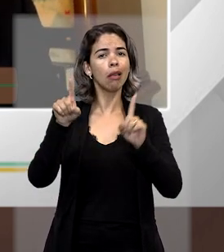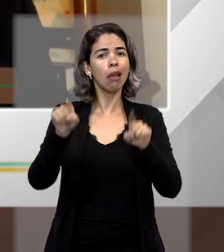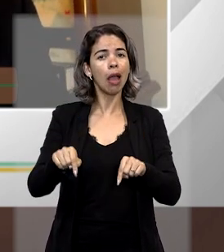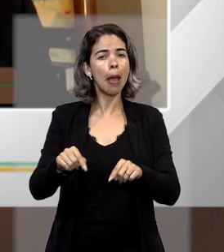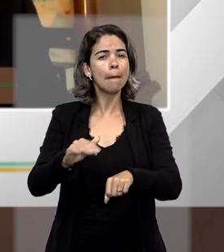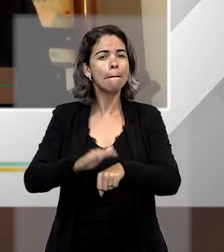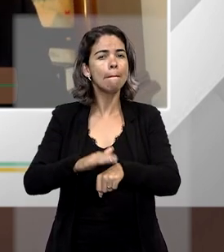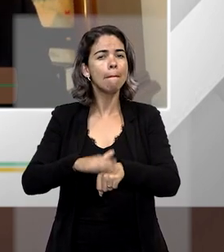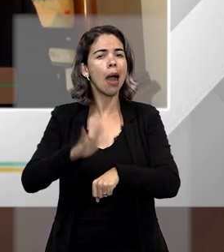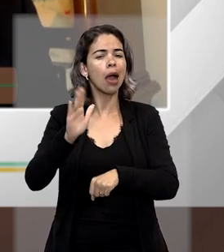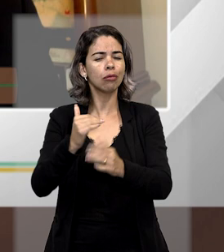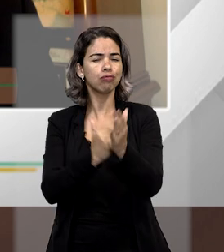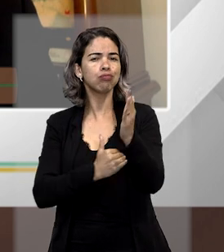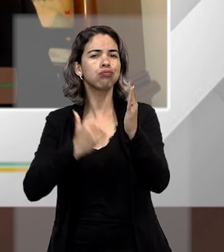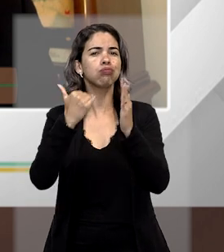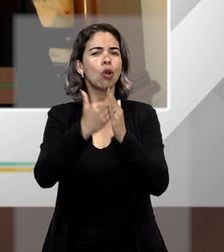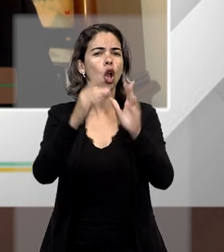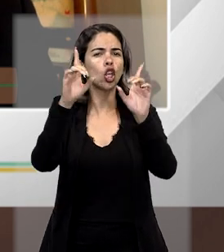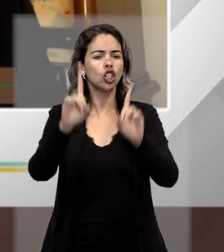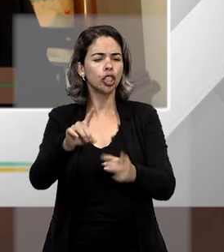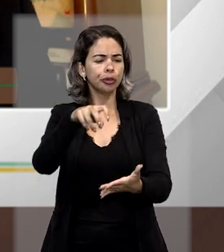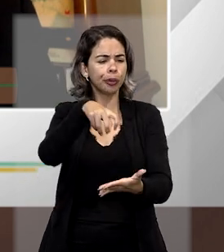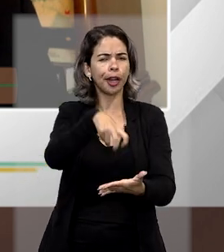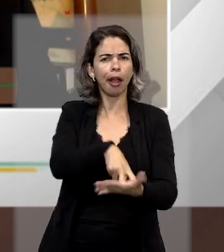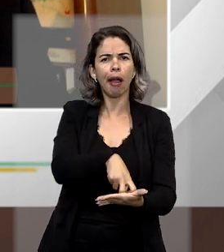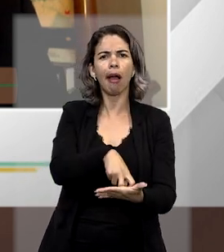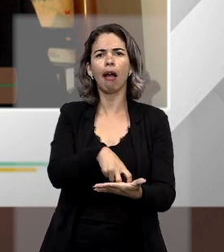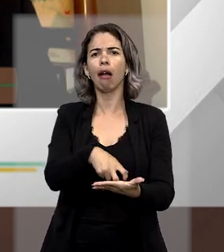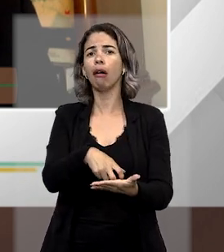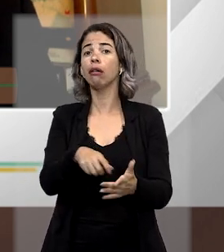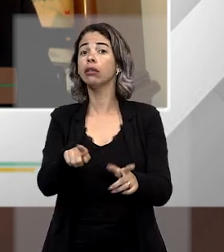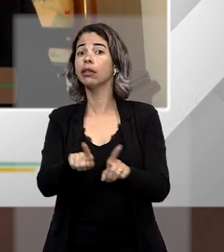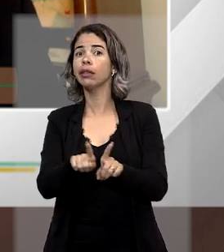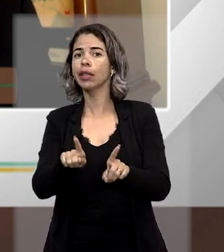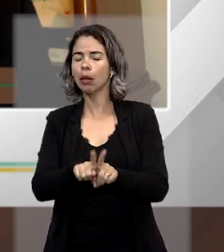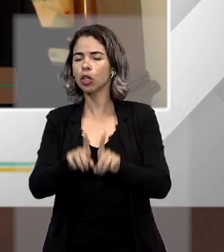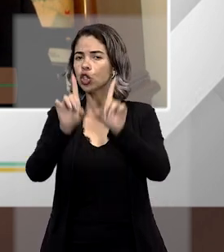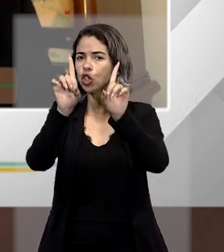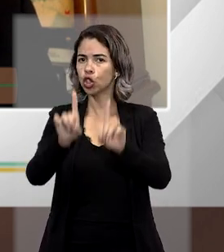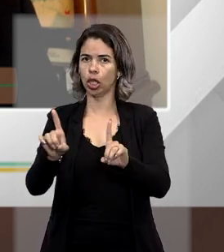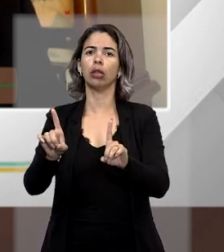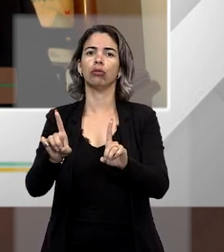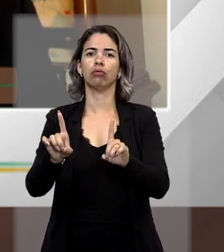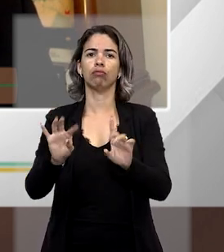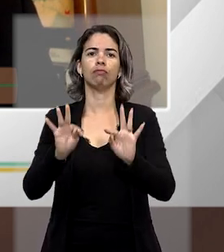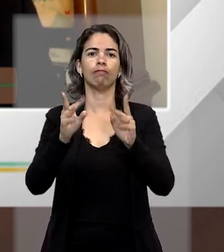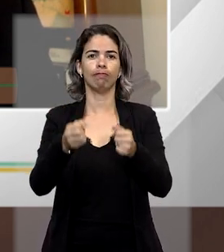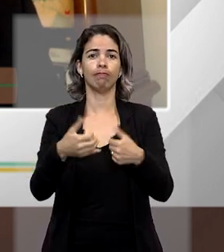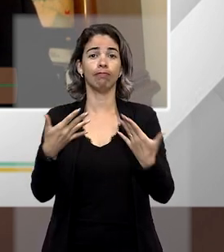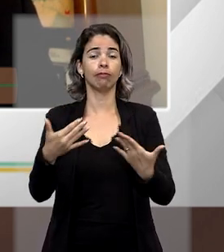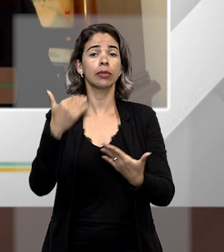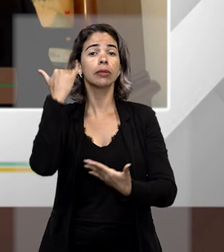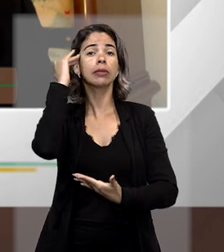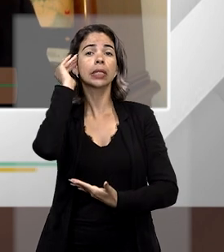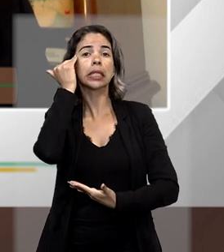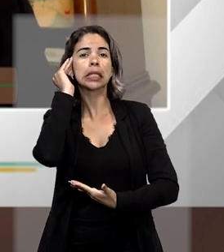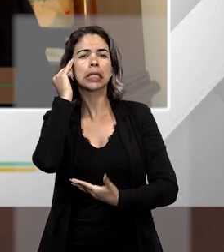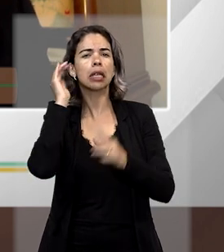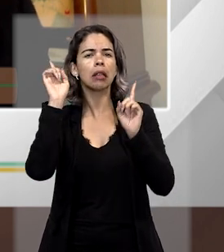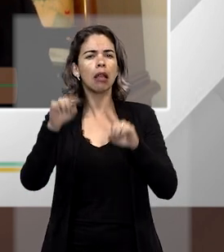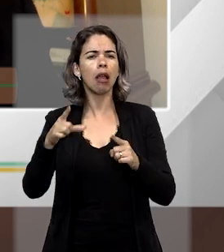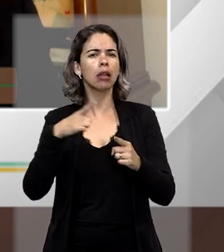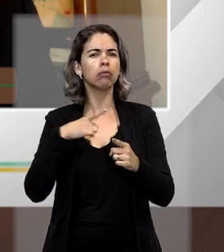propriamente, do próprio direito penal, do próprio direito em si. Ela é uma noção que